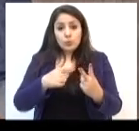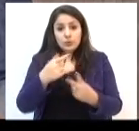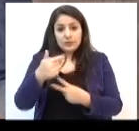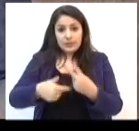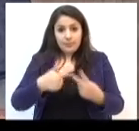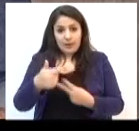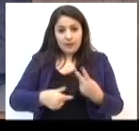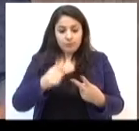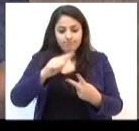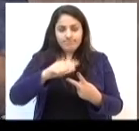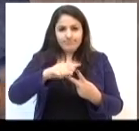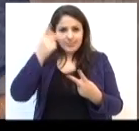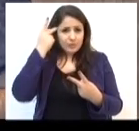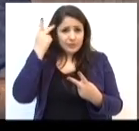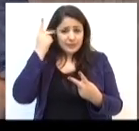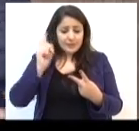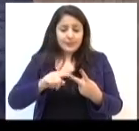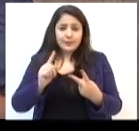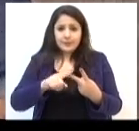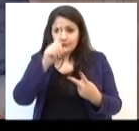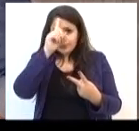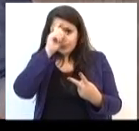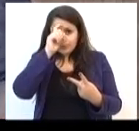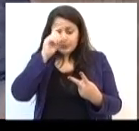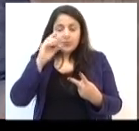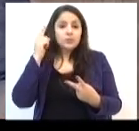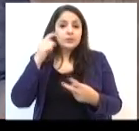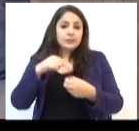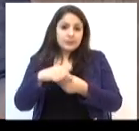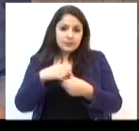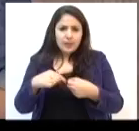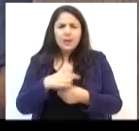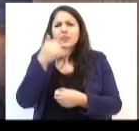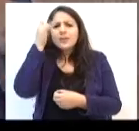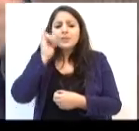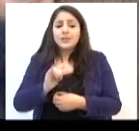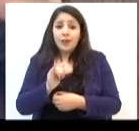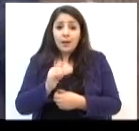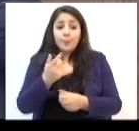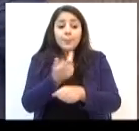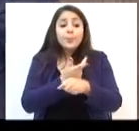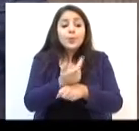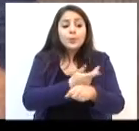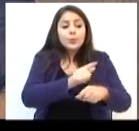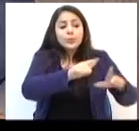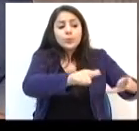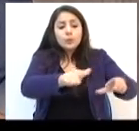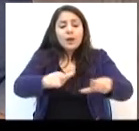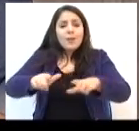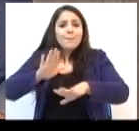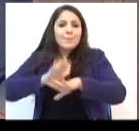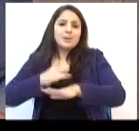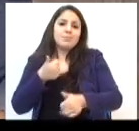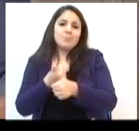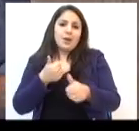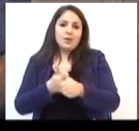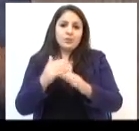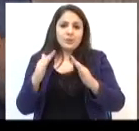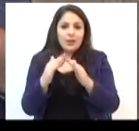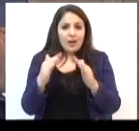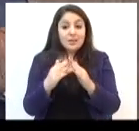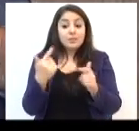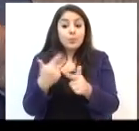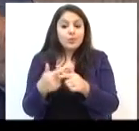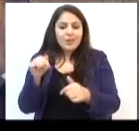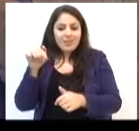cidade. O Hospital da Cidade, o Hospital São Vicente, tem historicamente problemas de superlotação. Procurar a unidade de saúde mais próximo da sua casa,